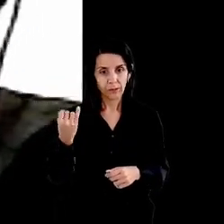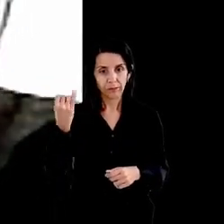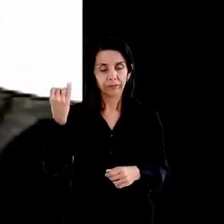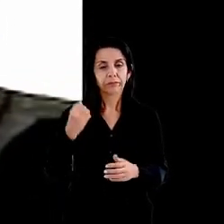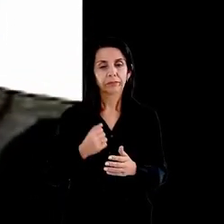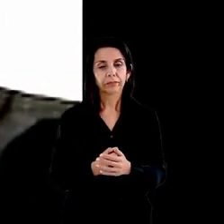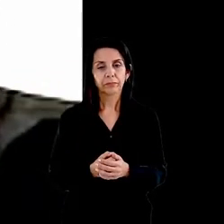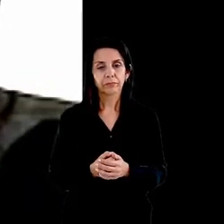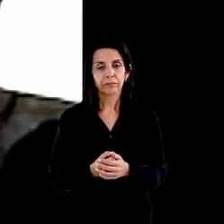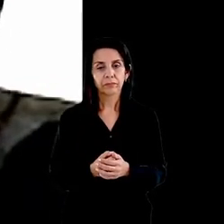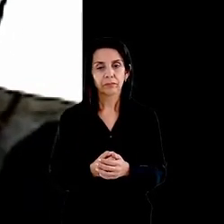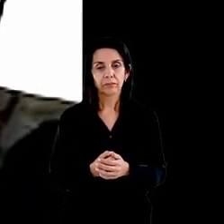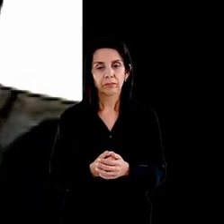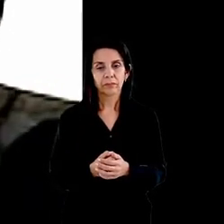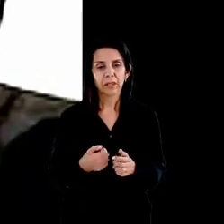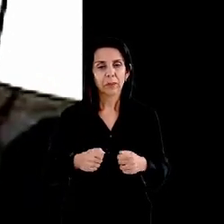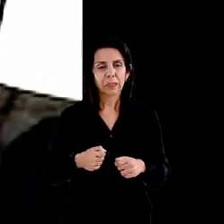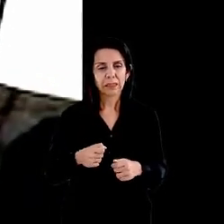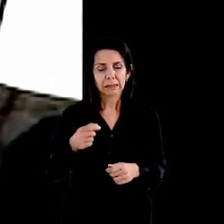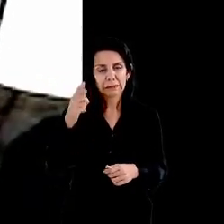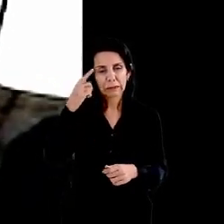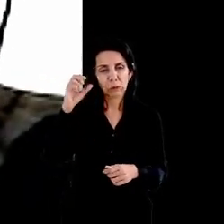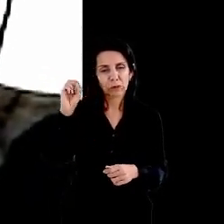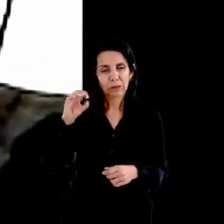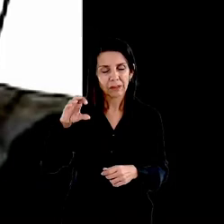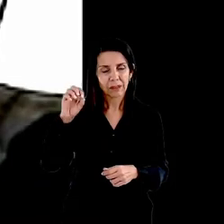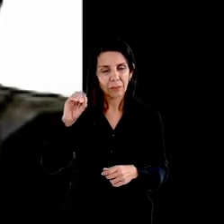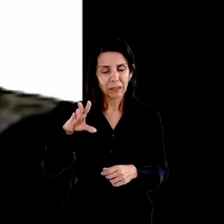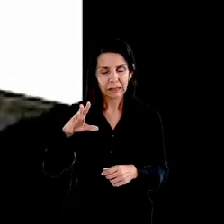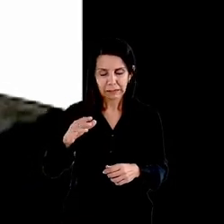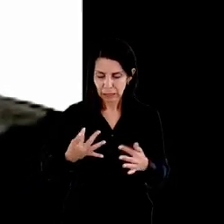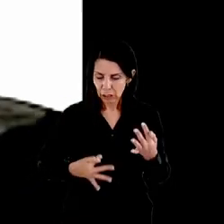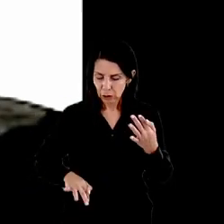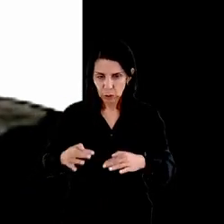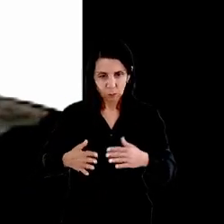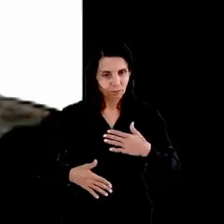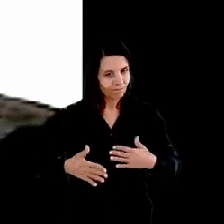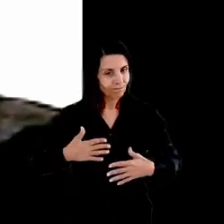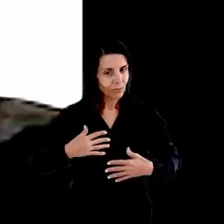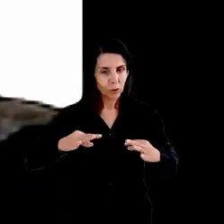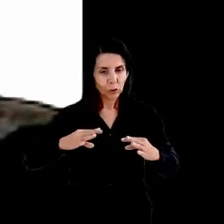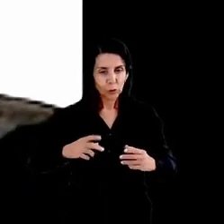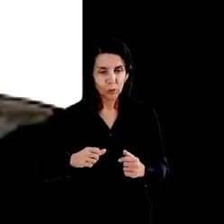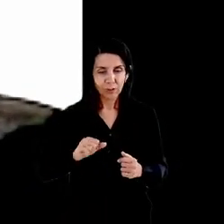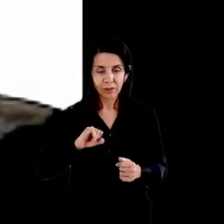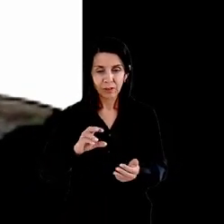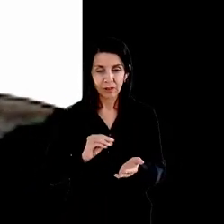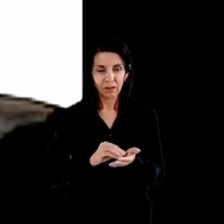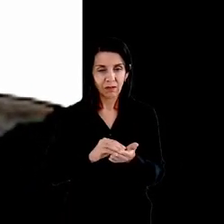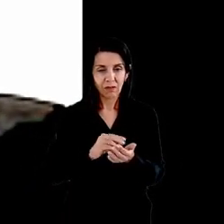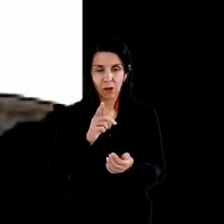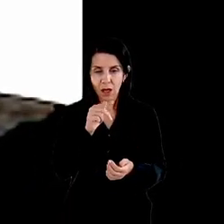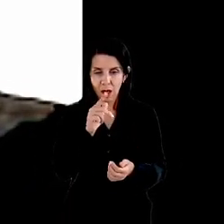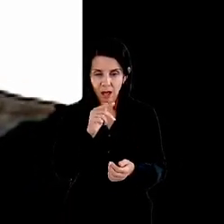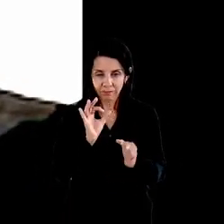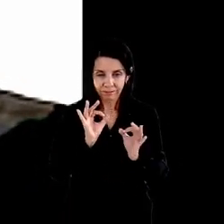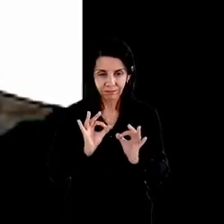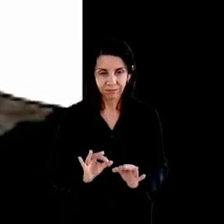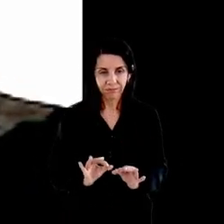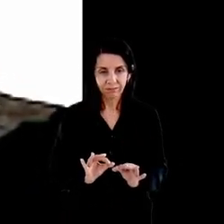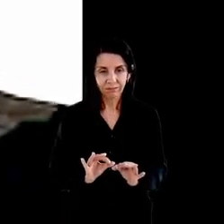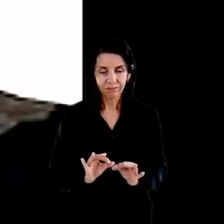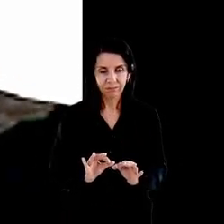associadas dor de cabeça angina dores lombares quando não tomamos água na quantidade adequada as vistas e as funções